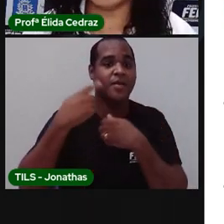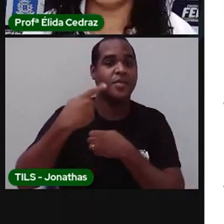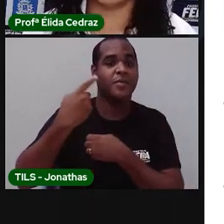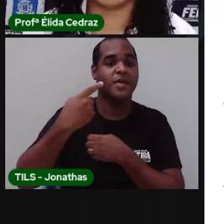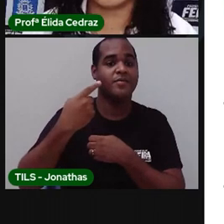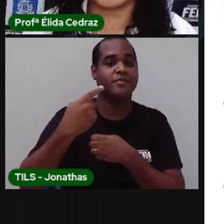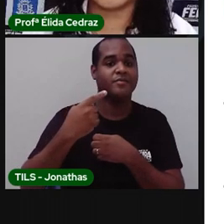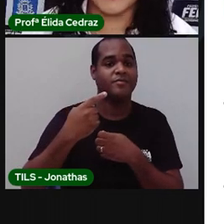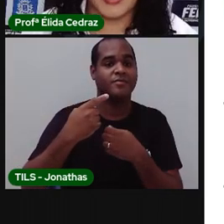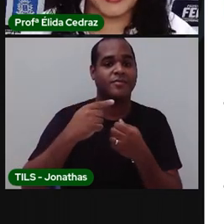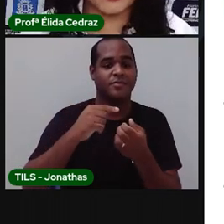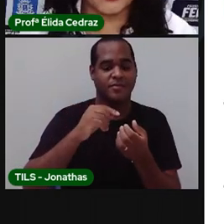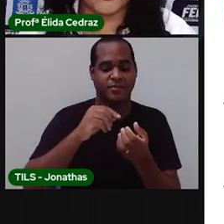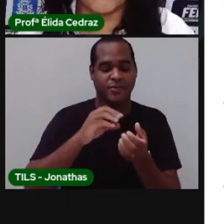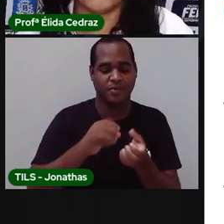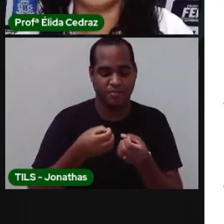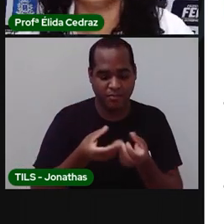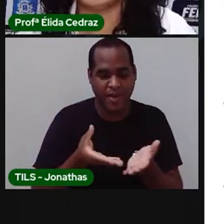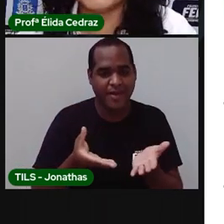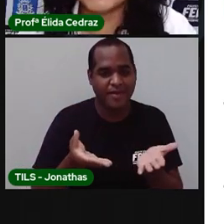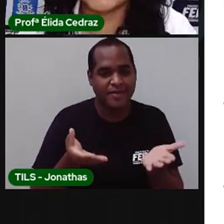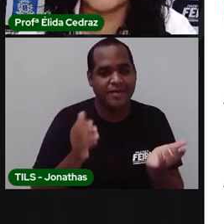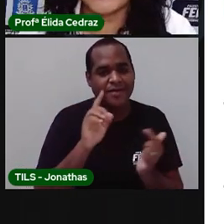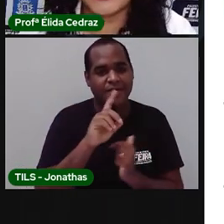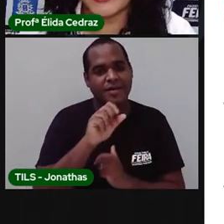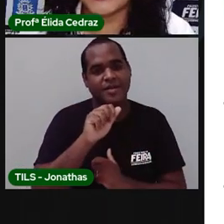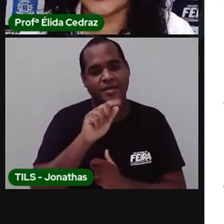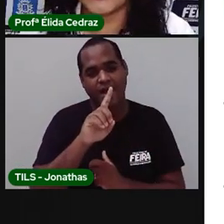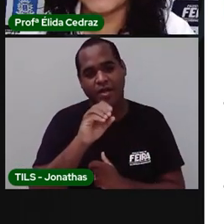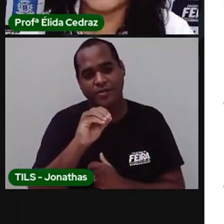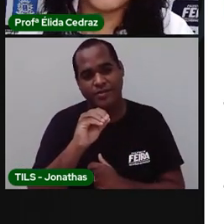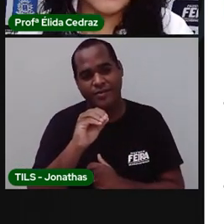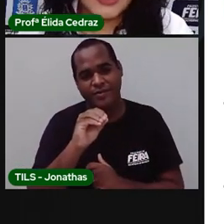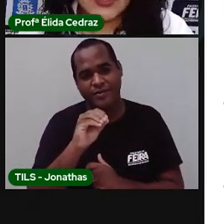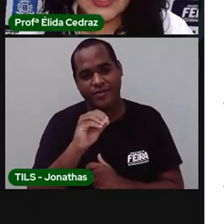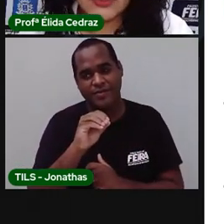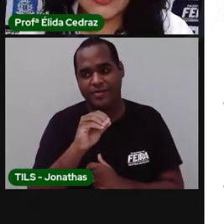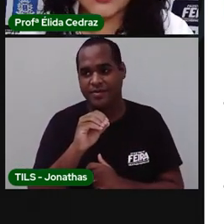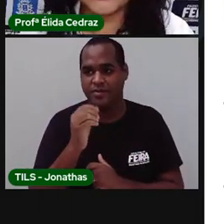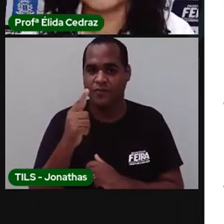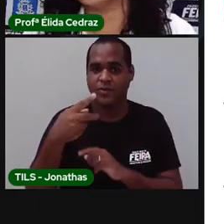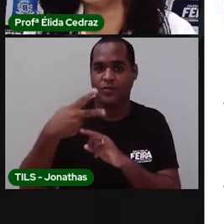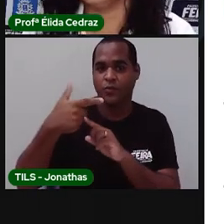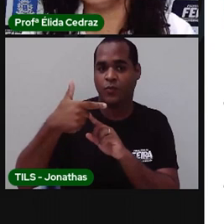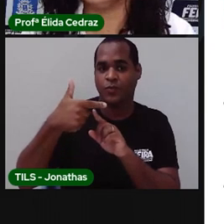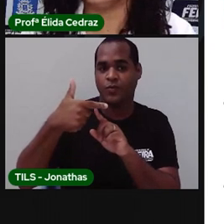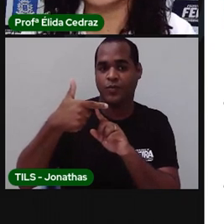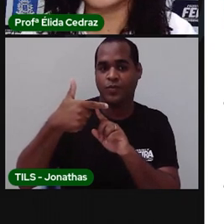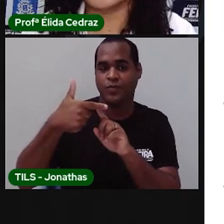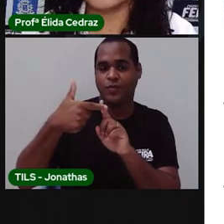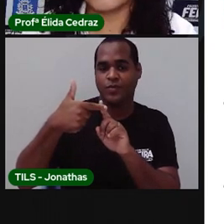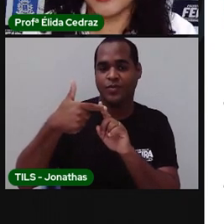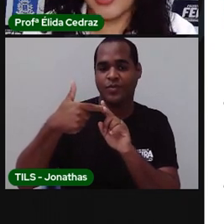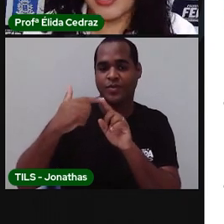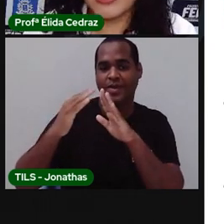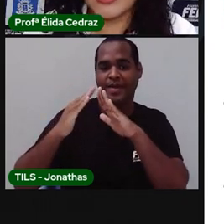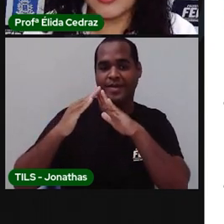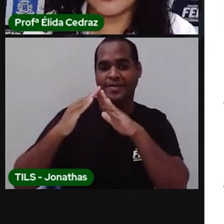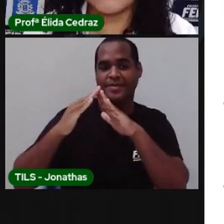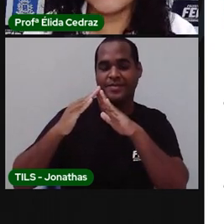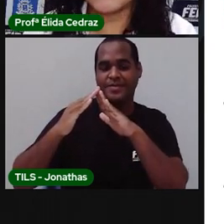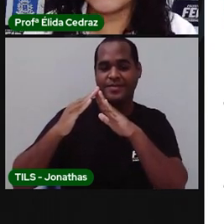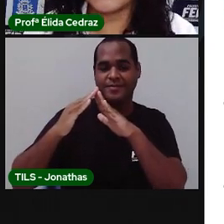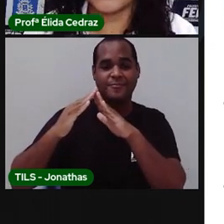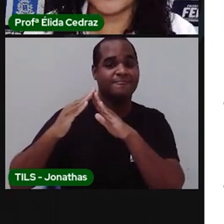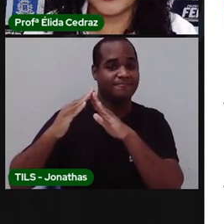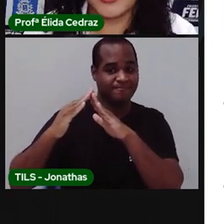é um dado. Isso, um dado. E o segundo? Casa.